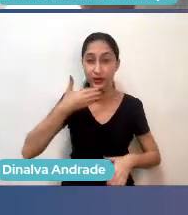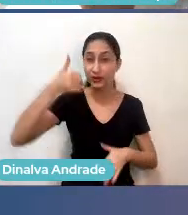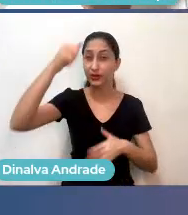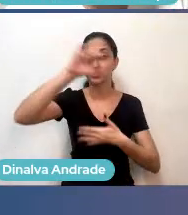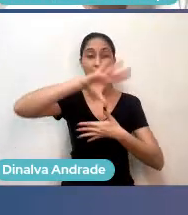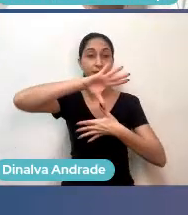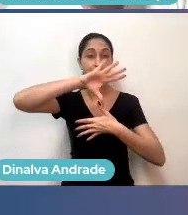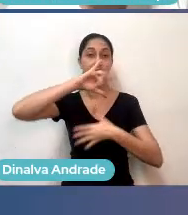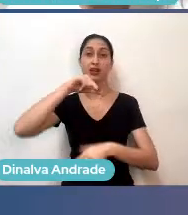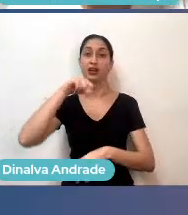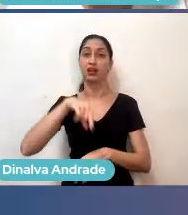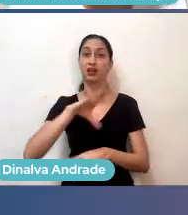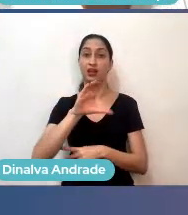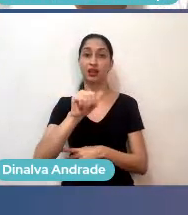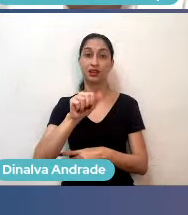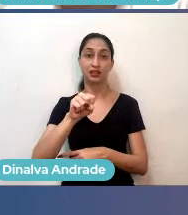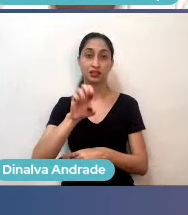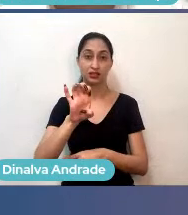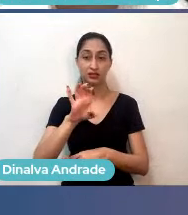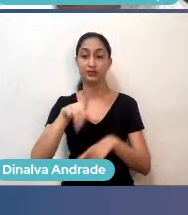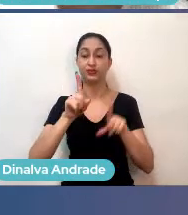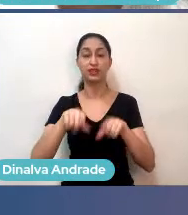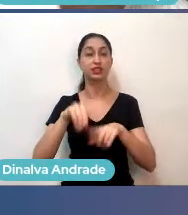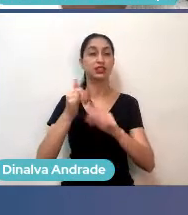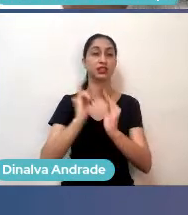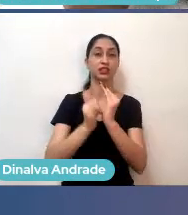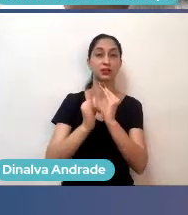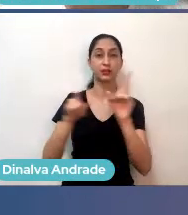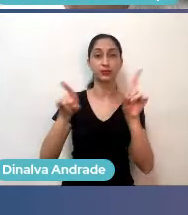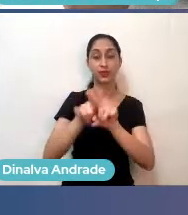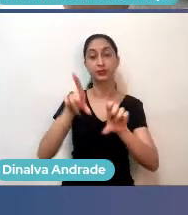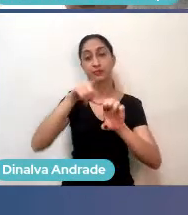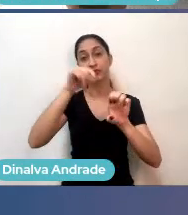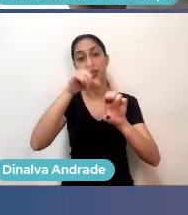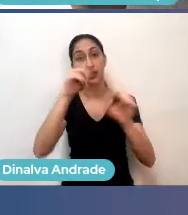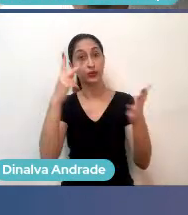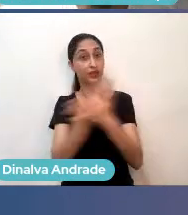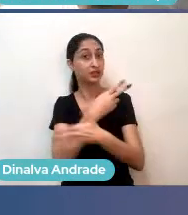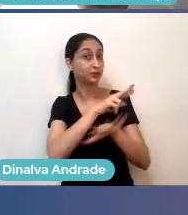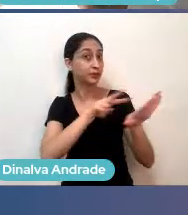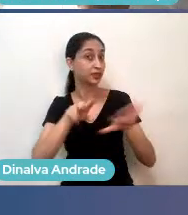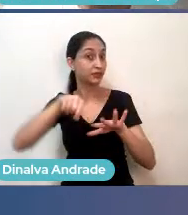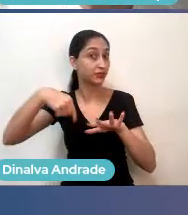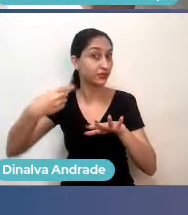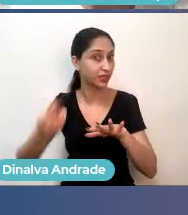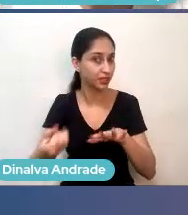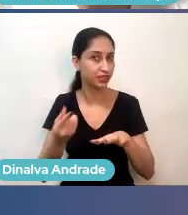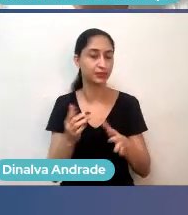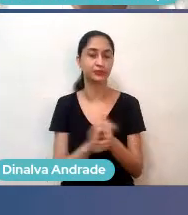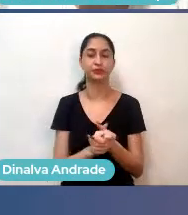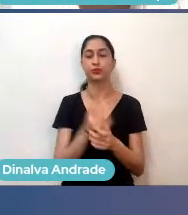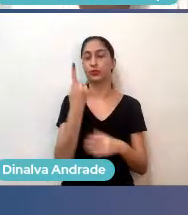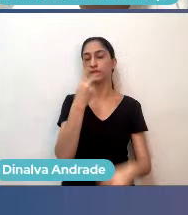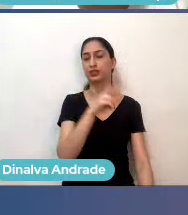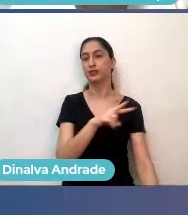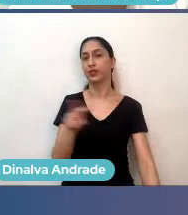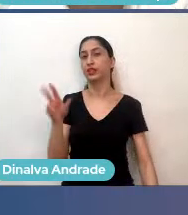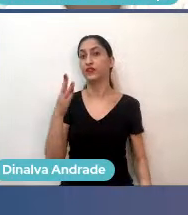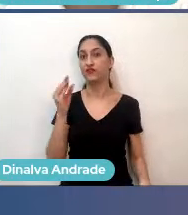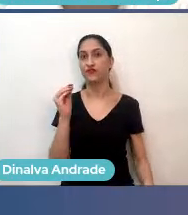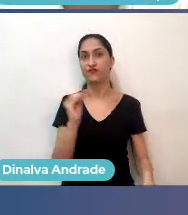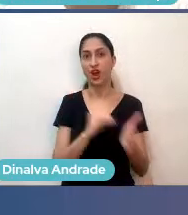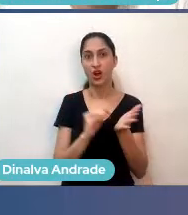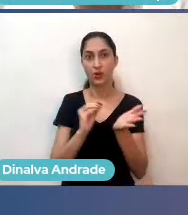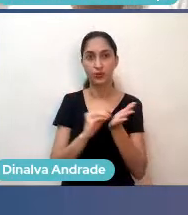que é o CASE, a Conferência Anual de Startups e Empreendedorismo, e ela vai acontecer semana que vem. Então, daqui a uma semana, exatamente